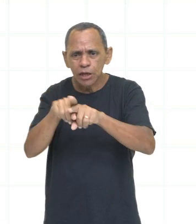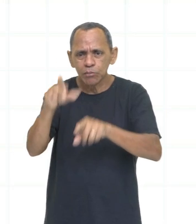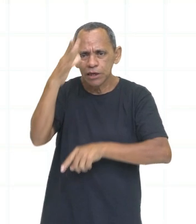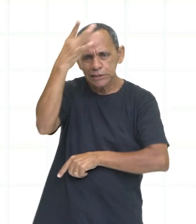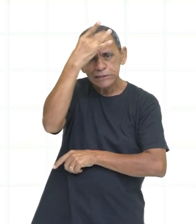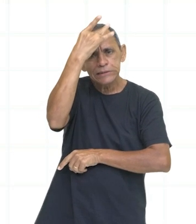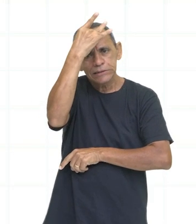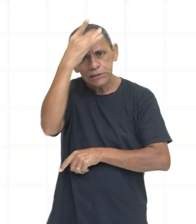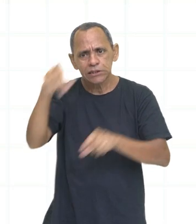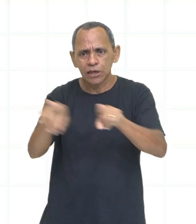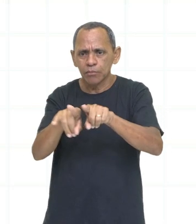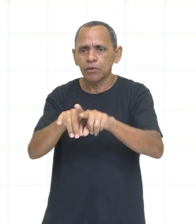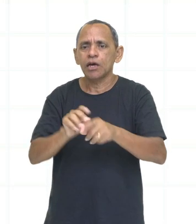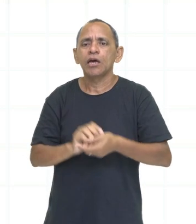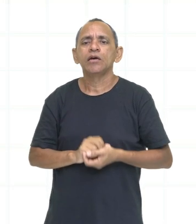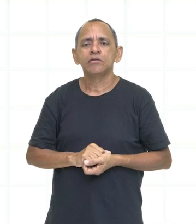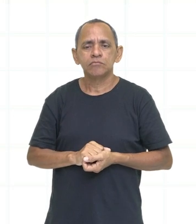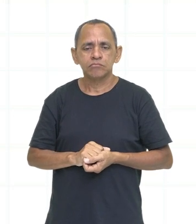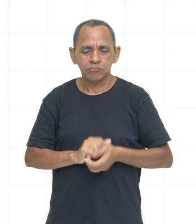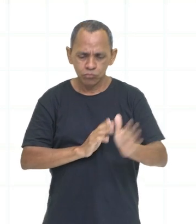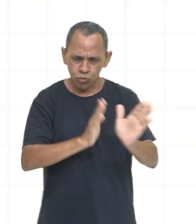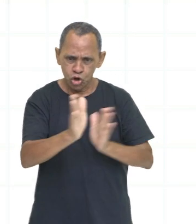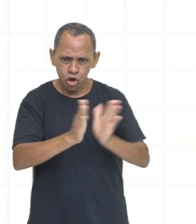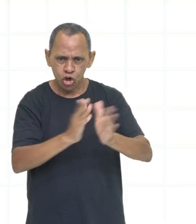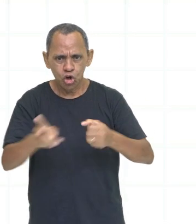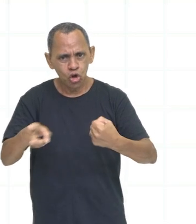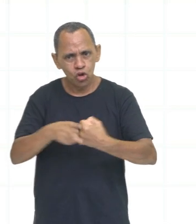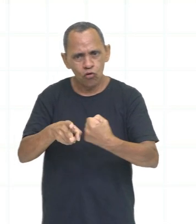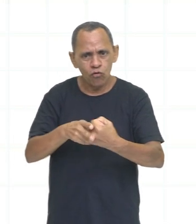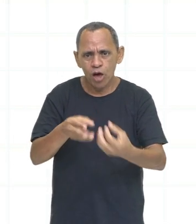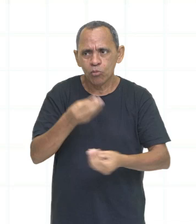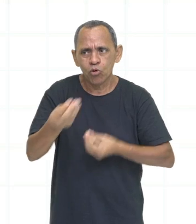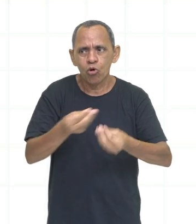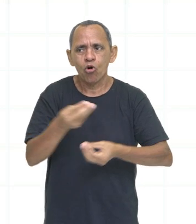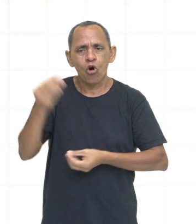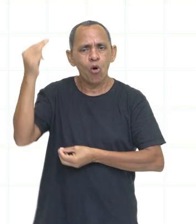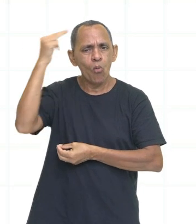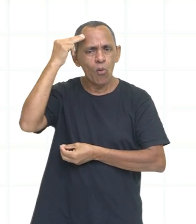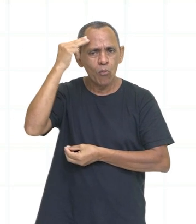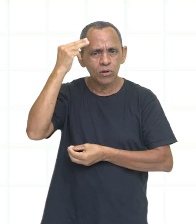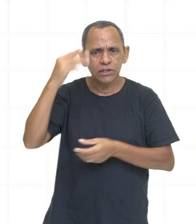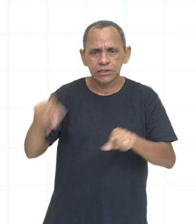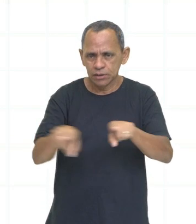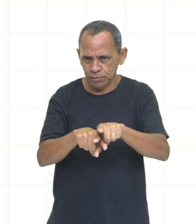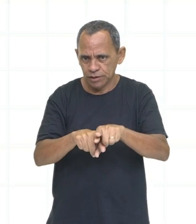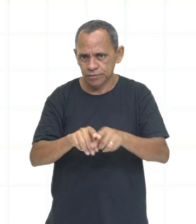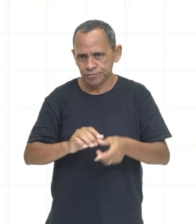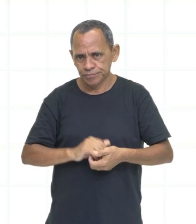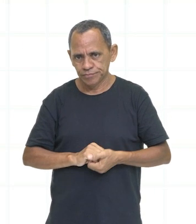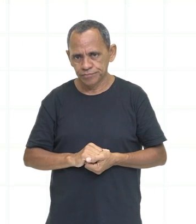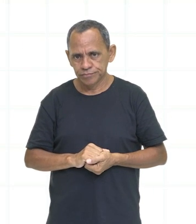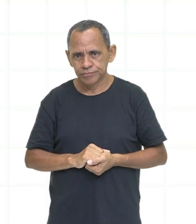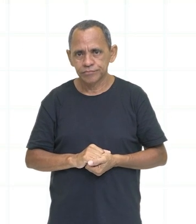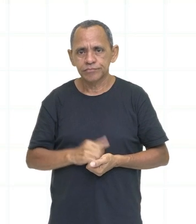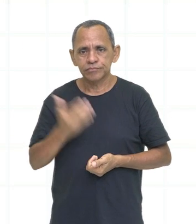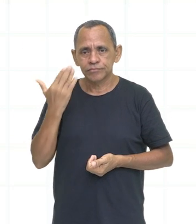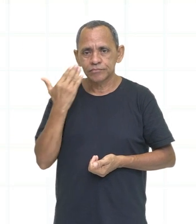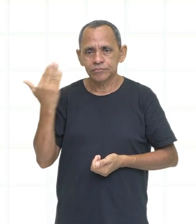verbos e seus tempos verbais é fundamental para desenvolver o aprendizado da língua. Então, eu tenho to live,